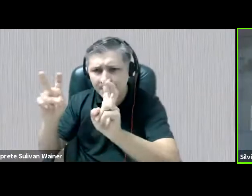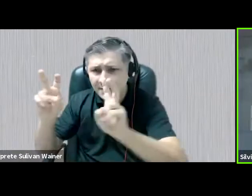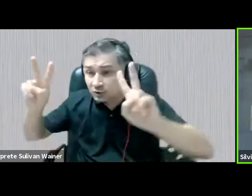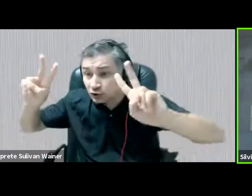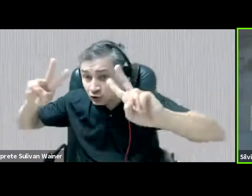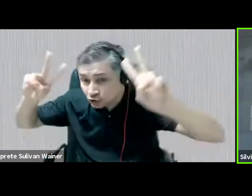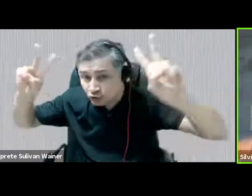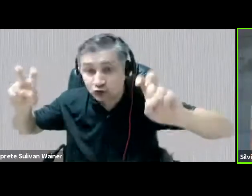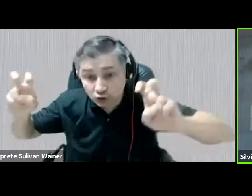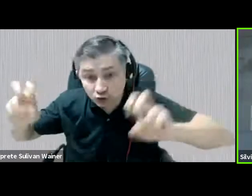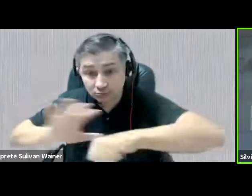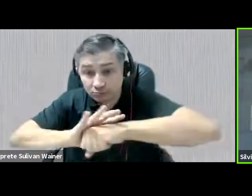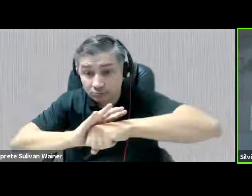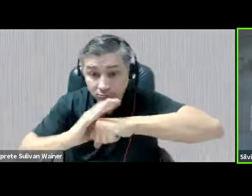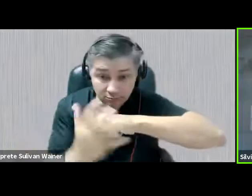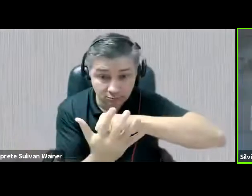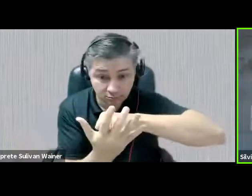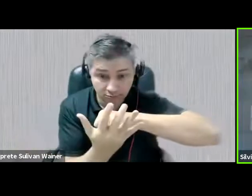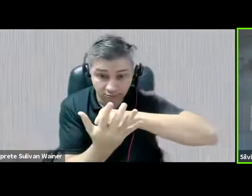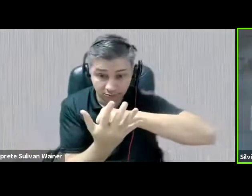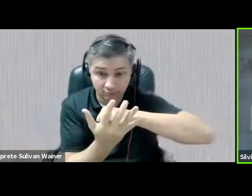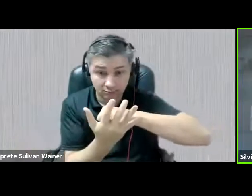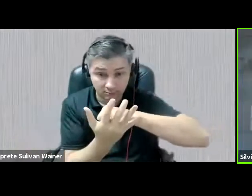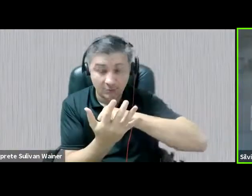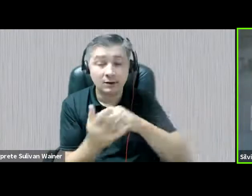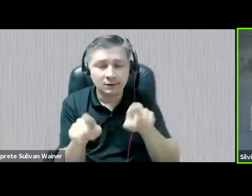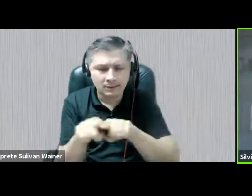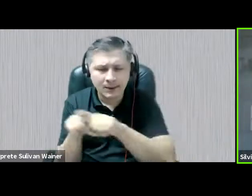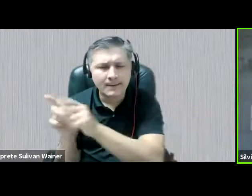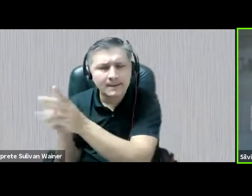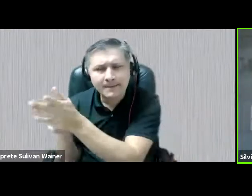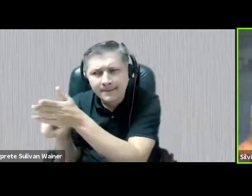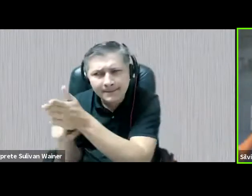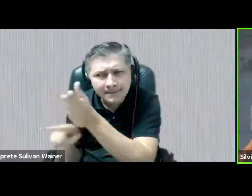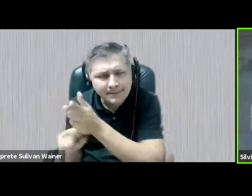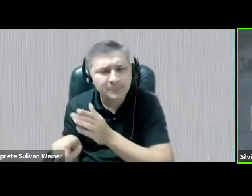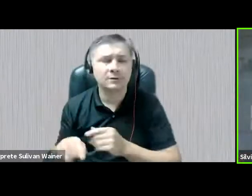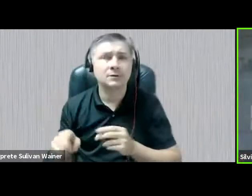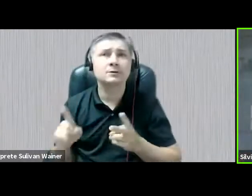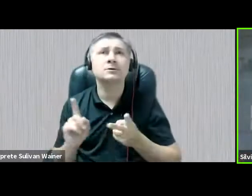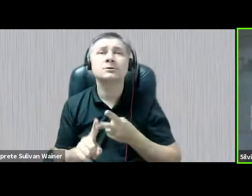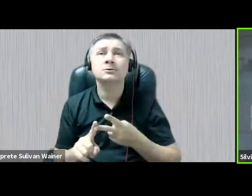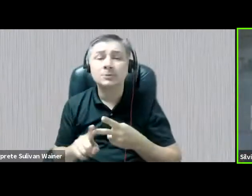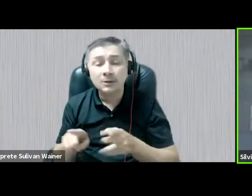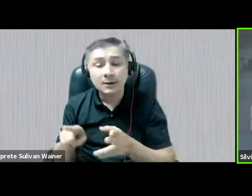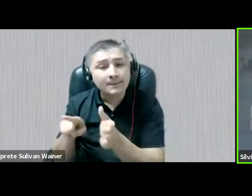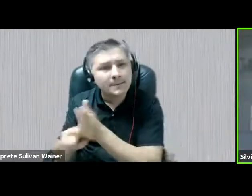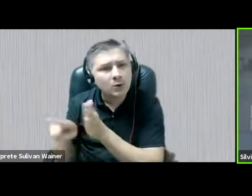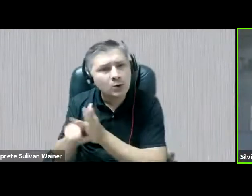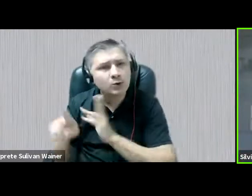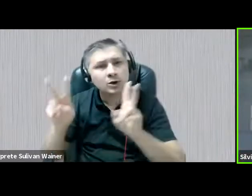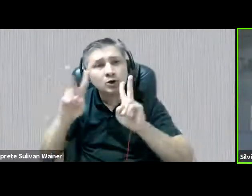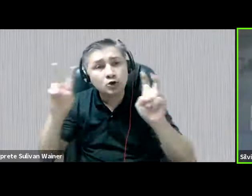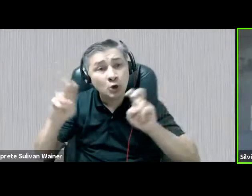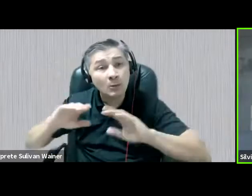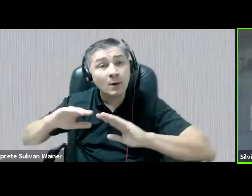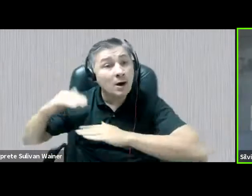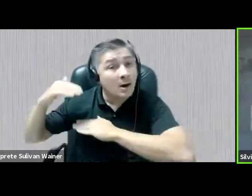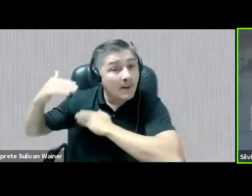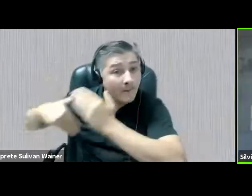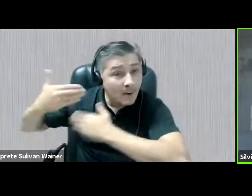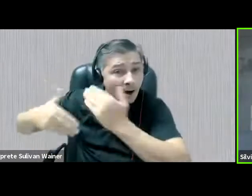do COVID-19, e um conjunto de perguntas, então, sobre o processo de escolarização,